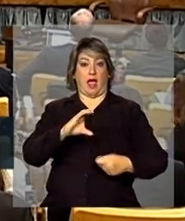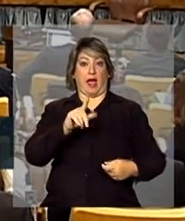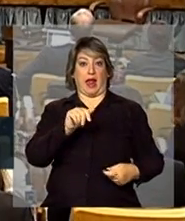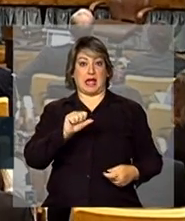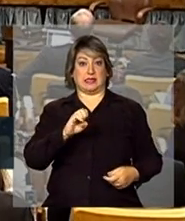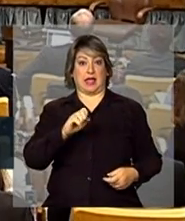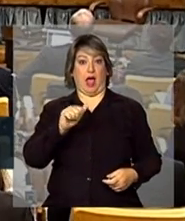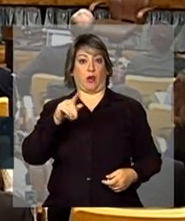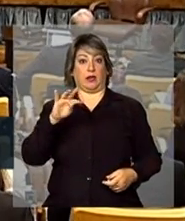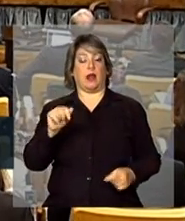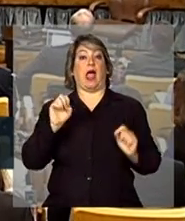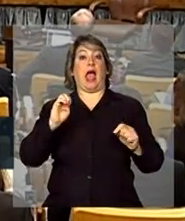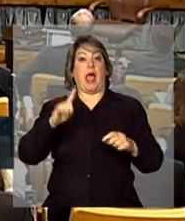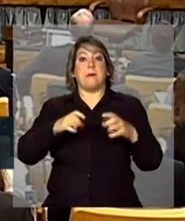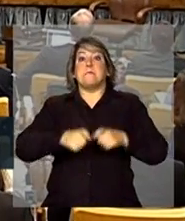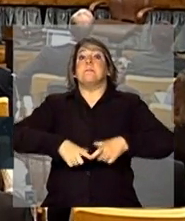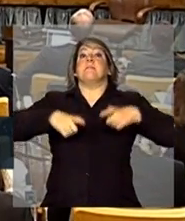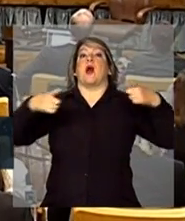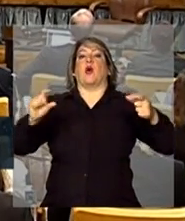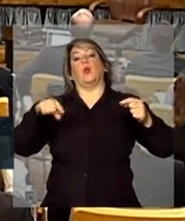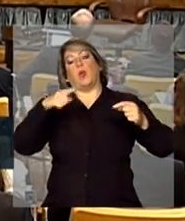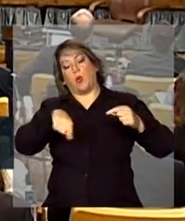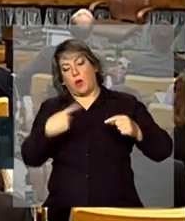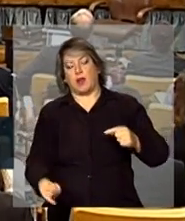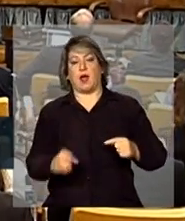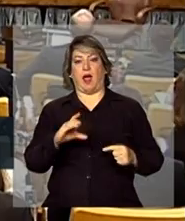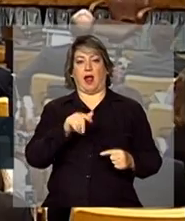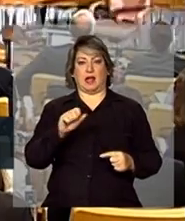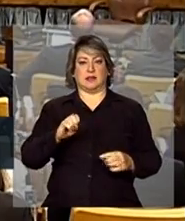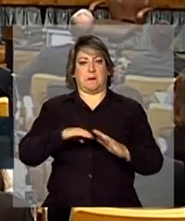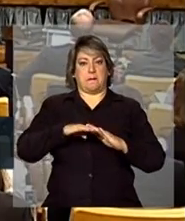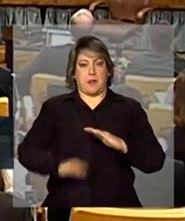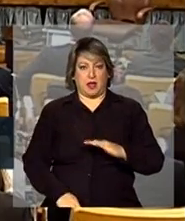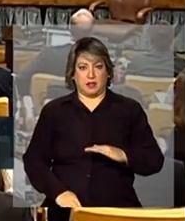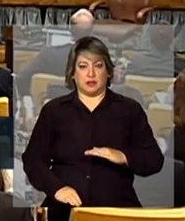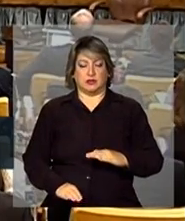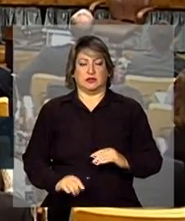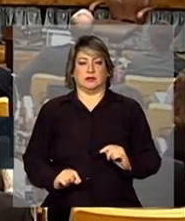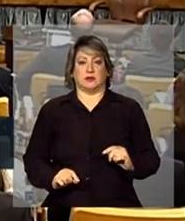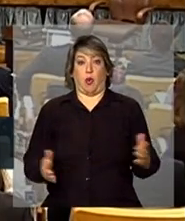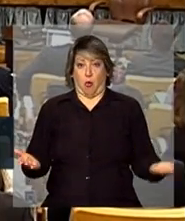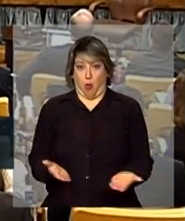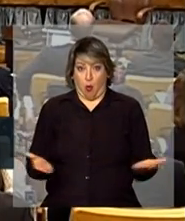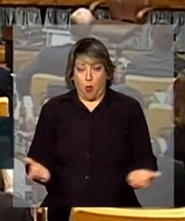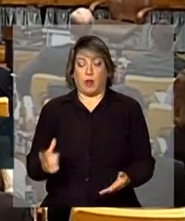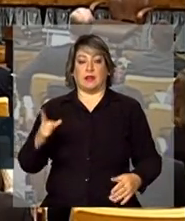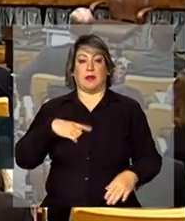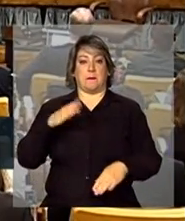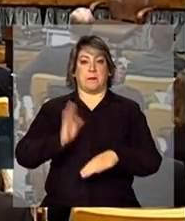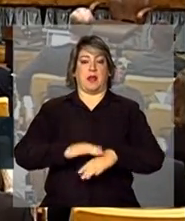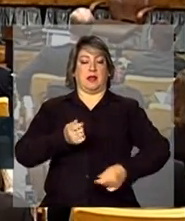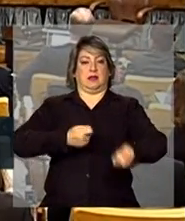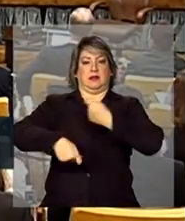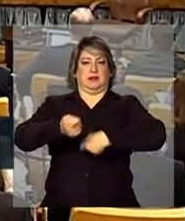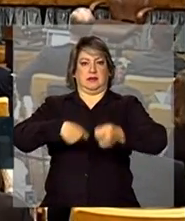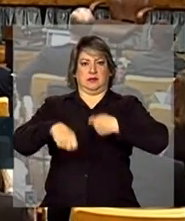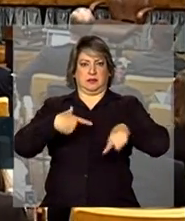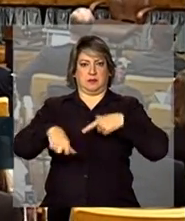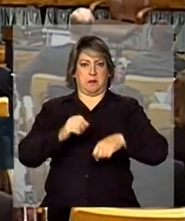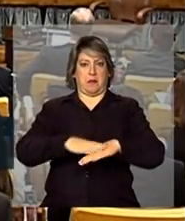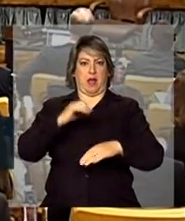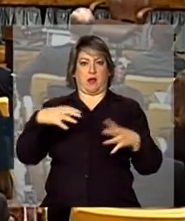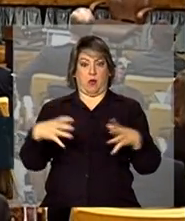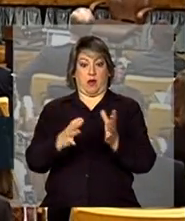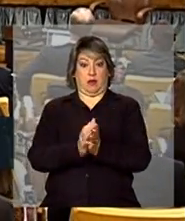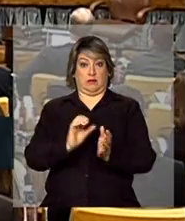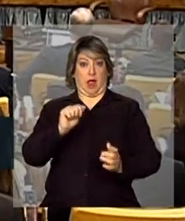alta, é maior do que na classe baixa. Ou seja, hoje temos mais empreendedores e empregados em pequenos empreendedores